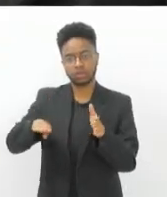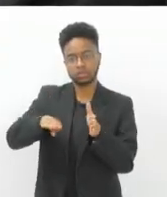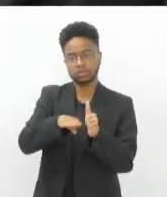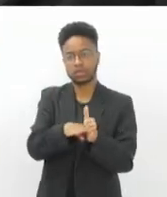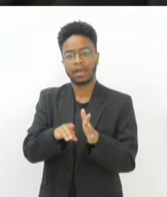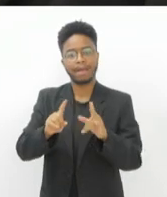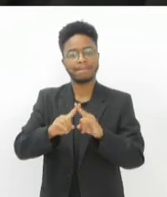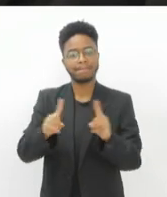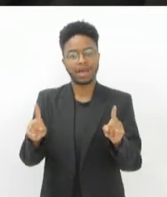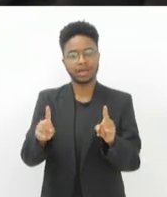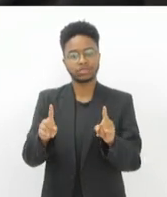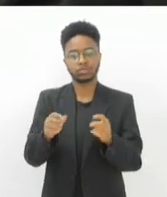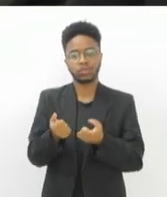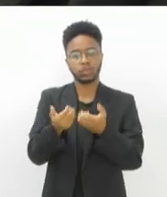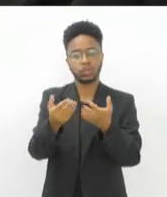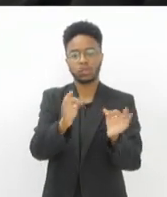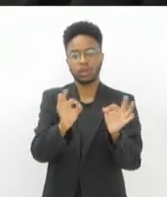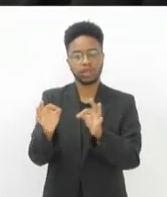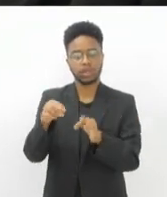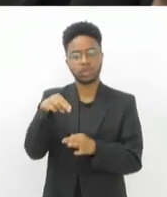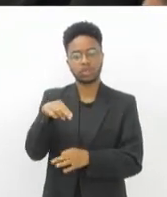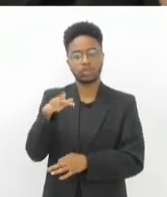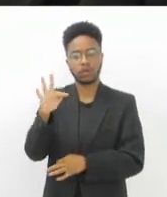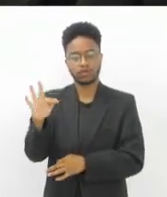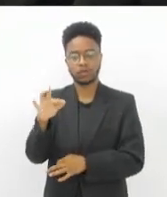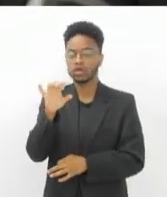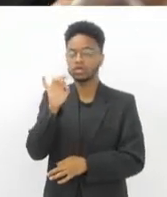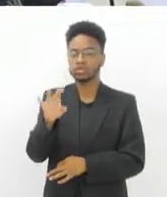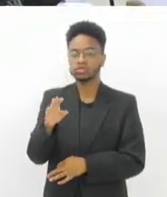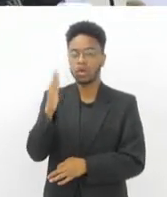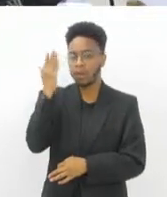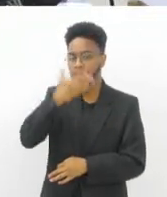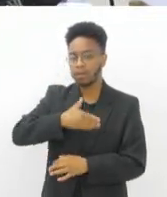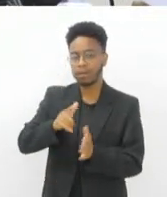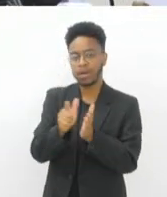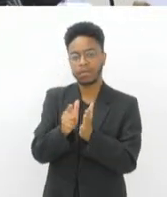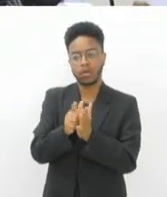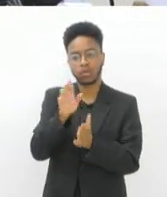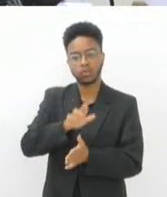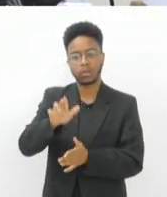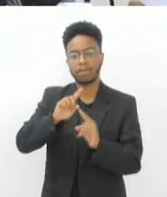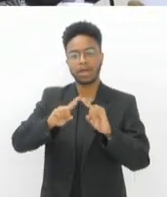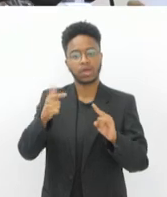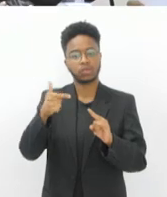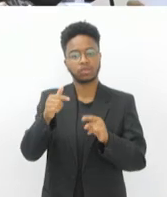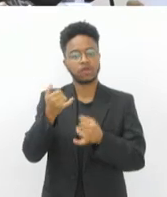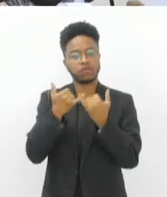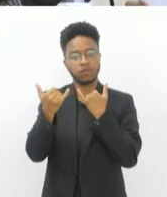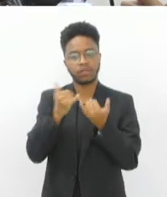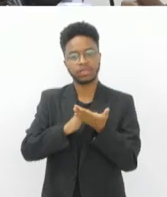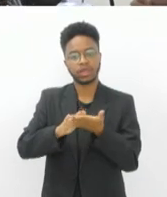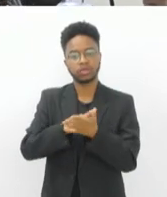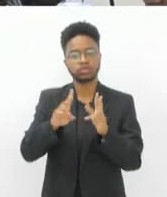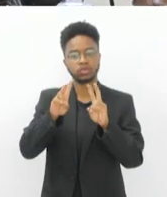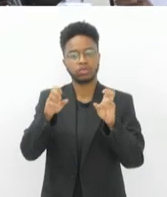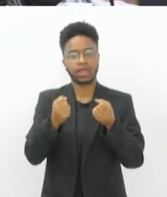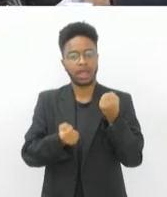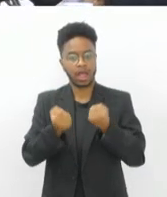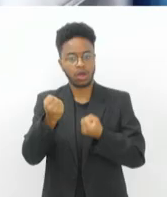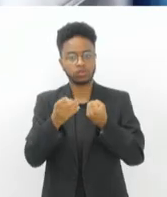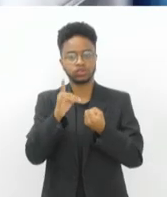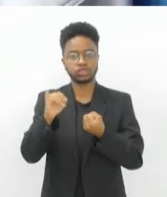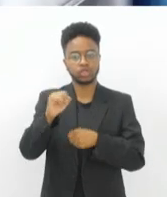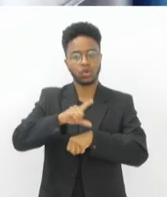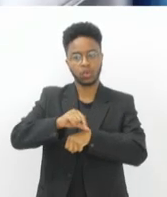sem conceder nota fiscal, apenas um comprovante de papel, sem qualquer informação do veículo, data e horário, por exemplo.